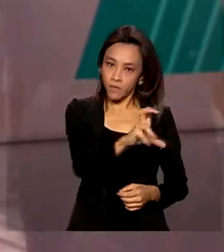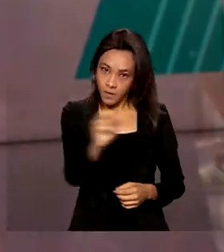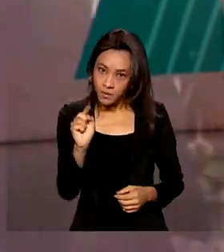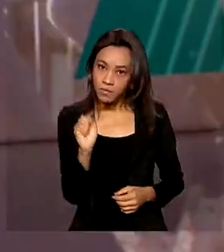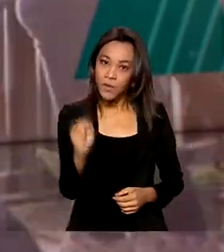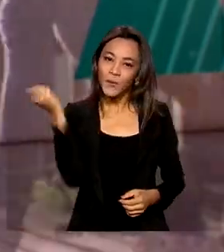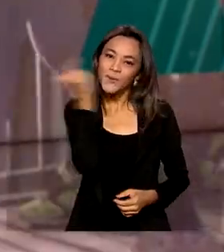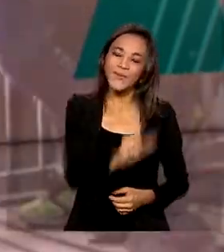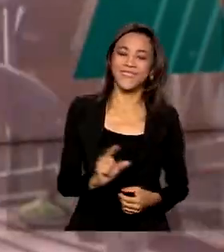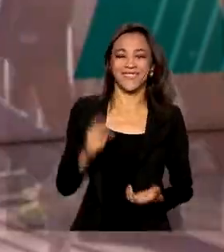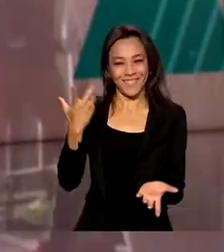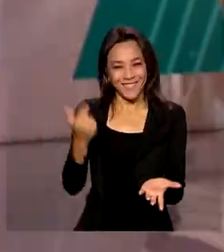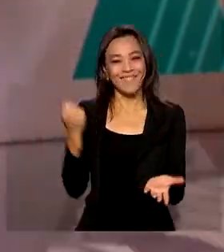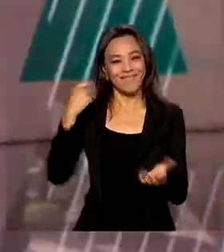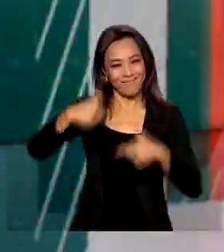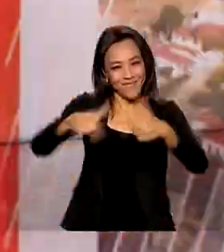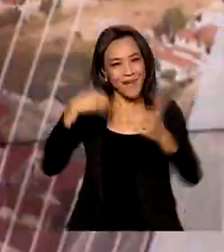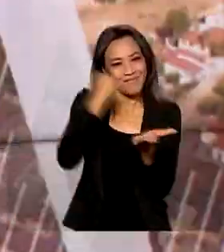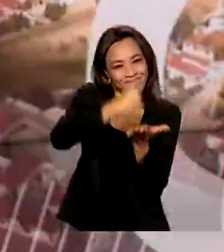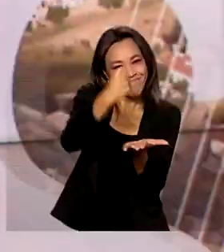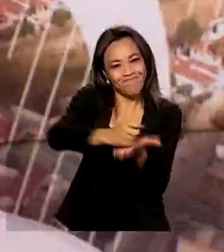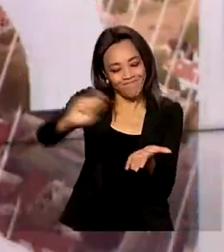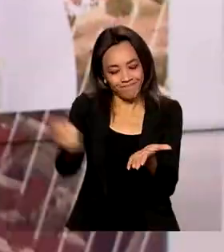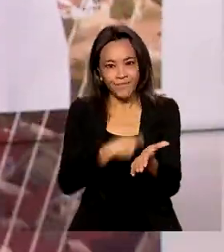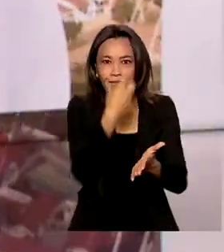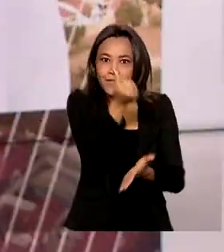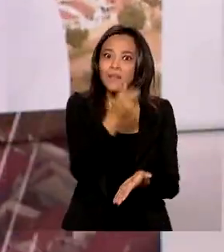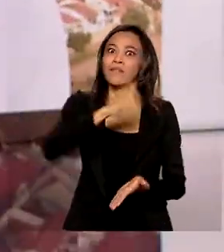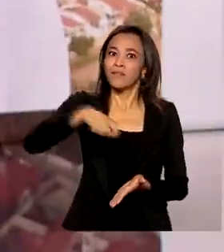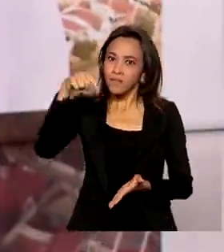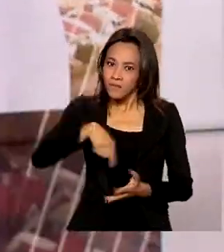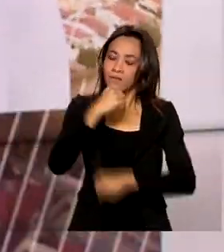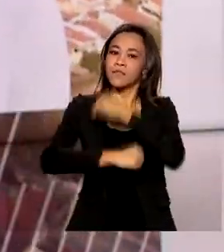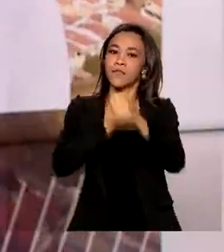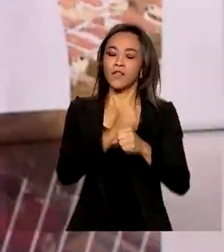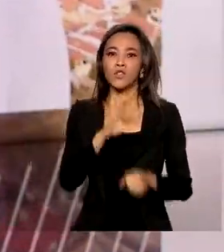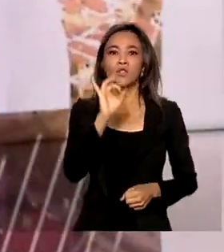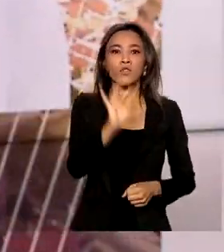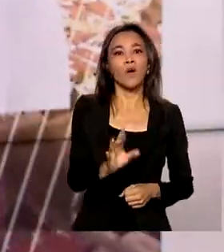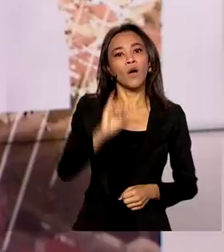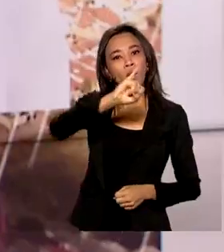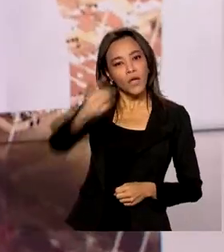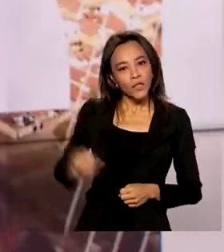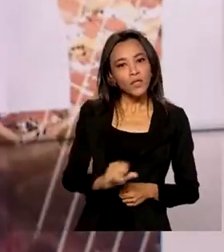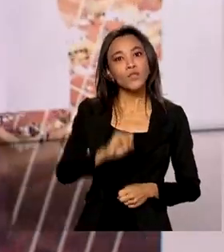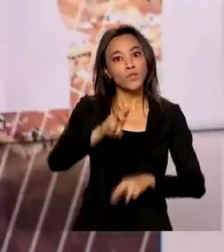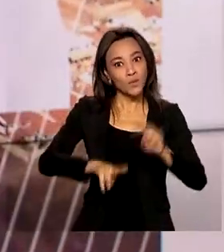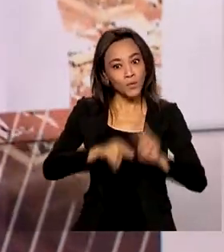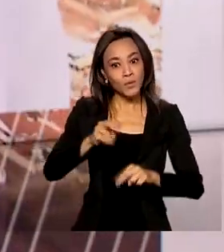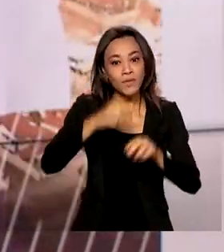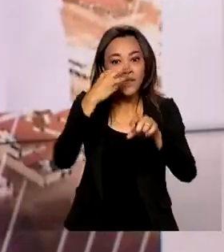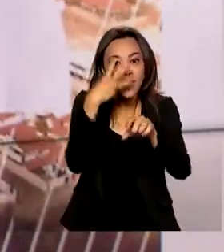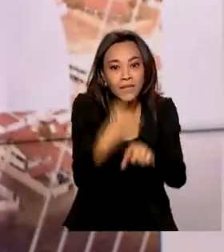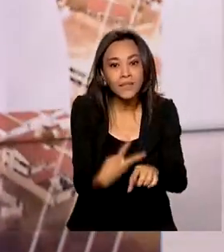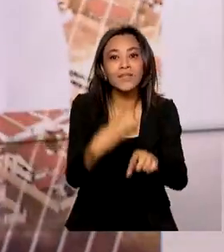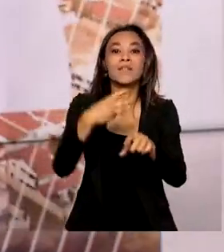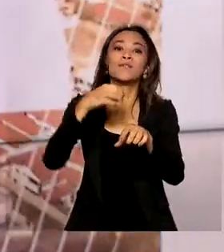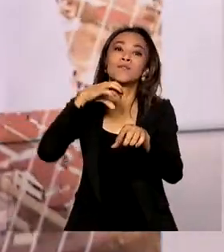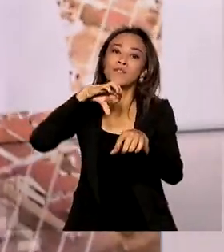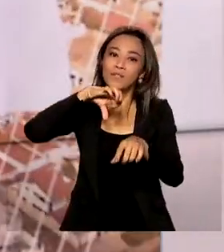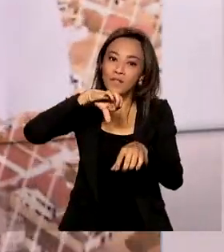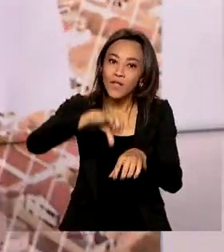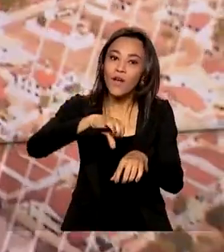emprego com carteira assinada nos primeiros seis meses deste ano. Só em junho foram mais de 309 mil novas